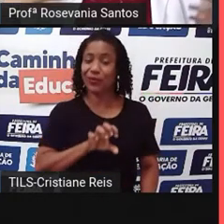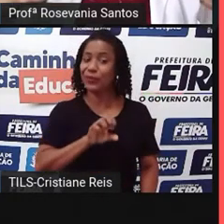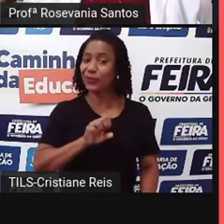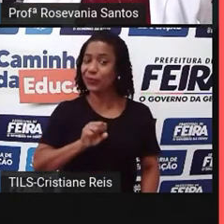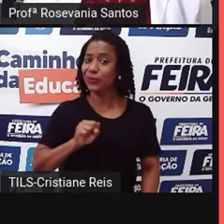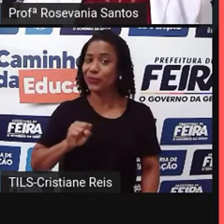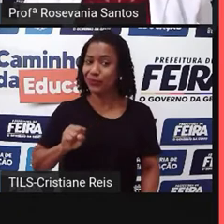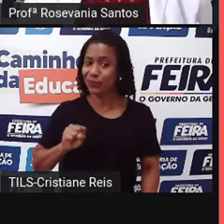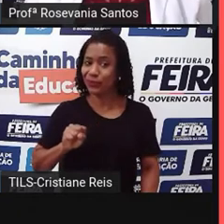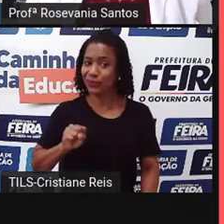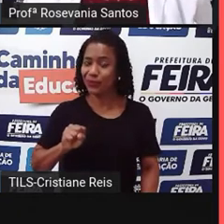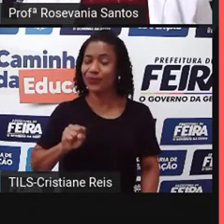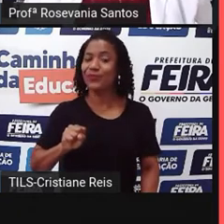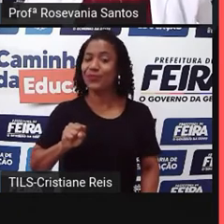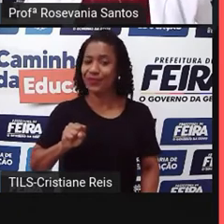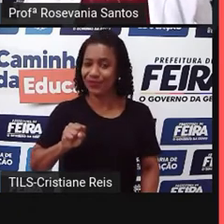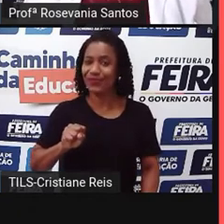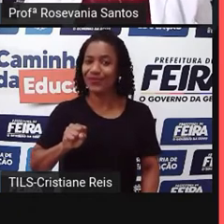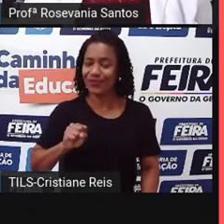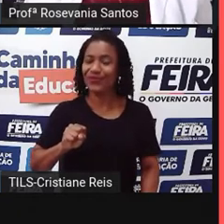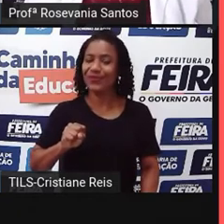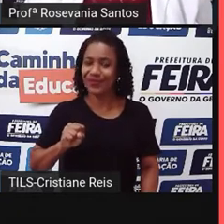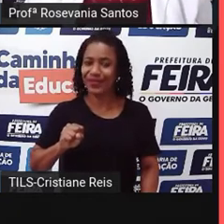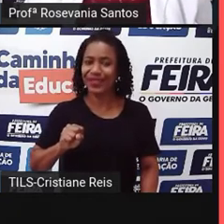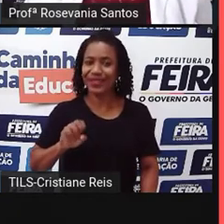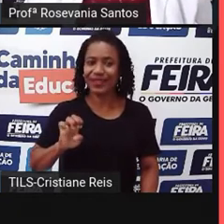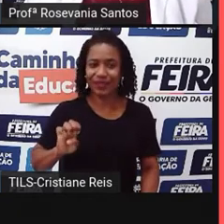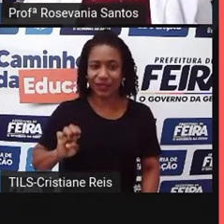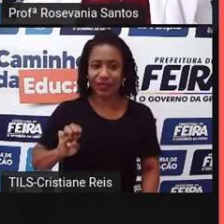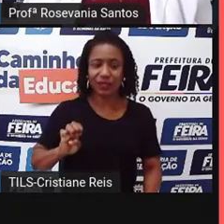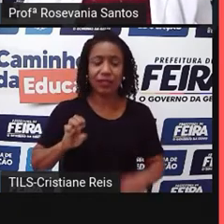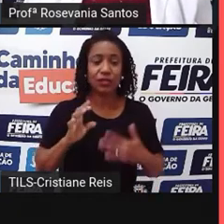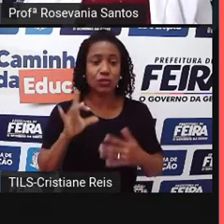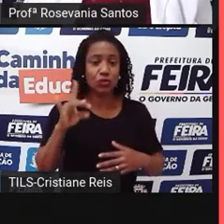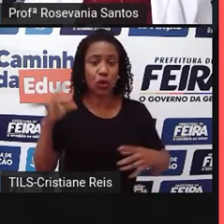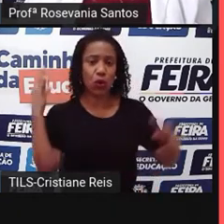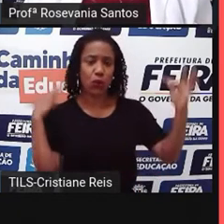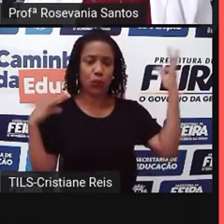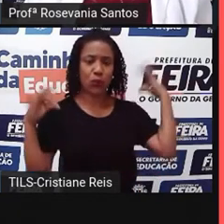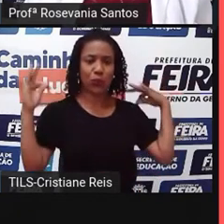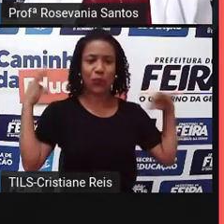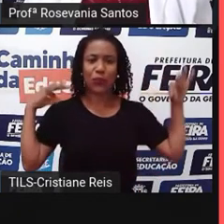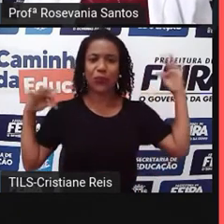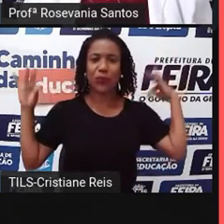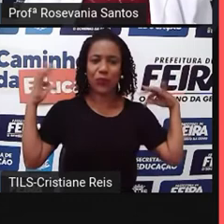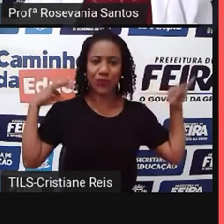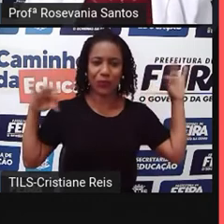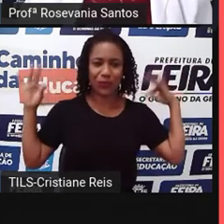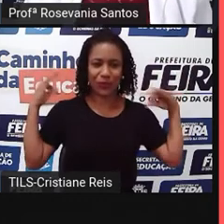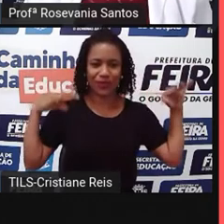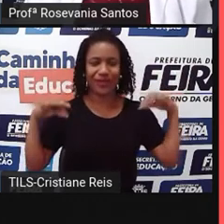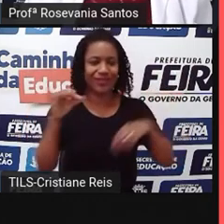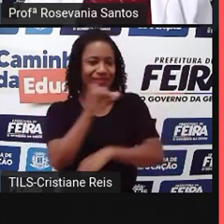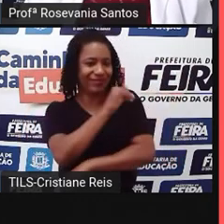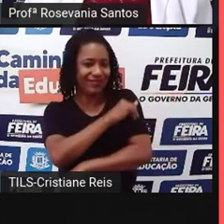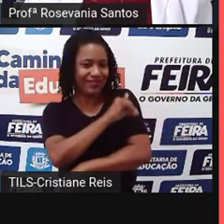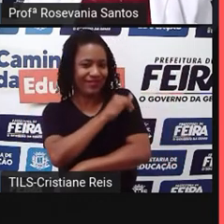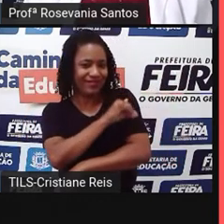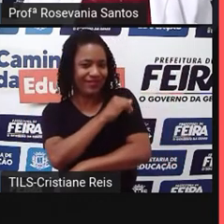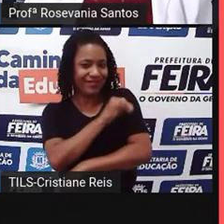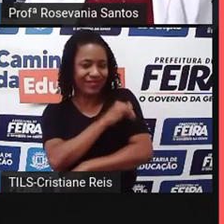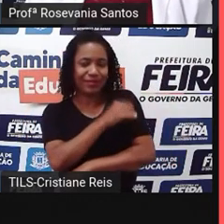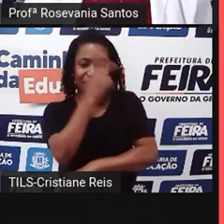turismo atuante, aqui, né, está representando esse postal aí, né, chamando a atenção da cidade do Rio de Janeiro, né,